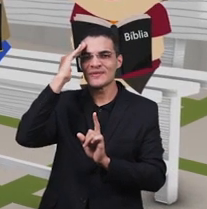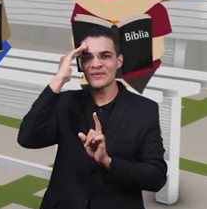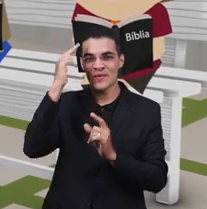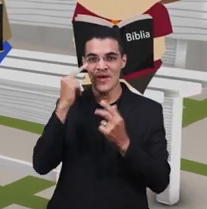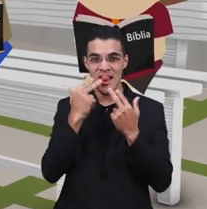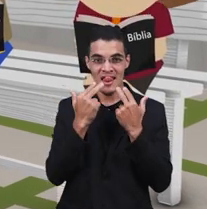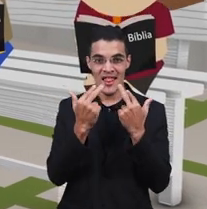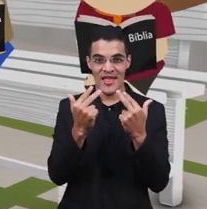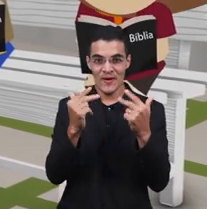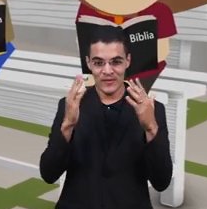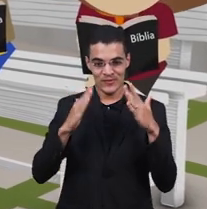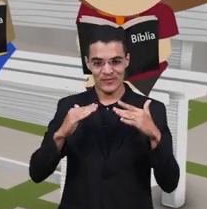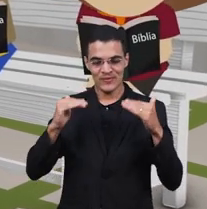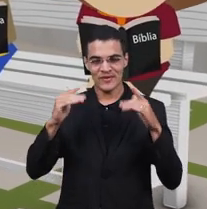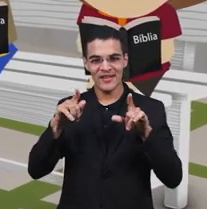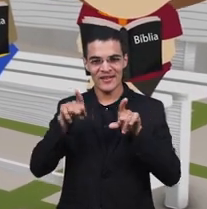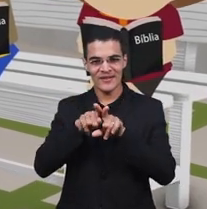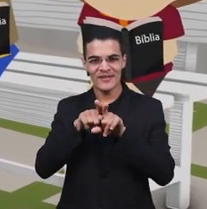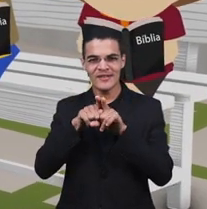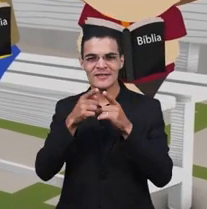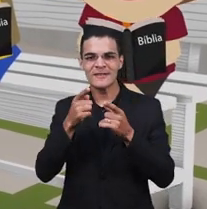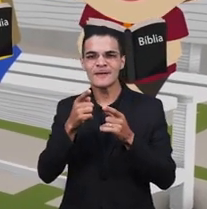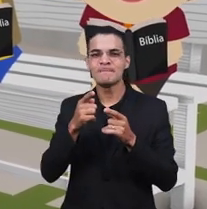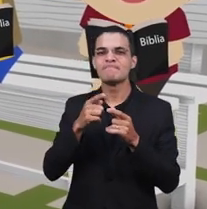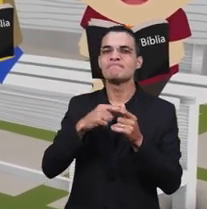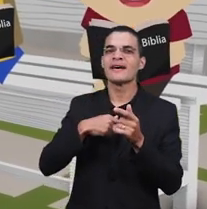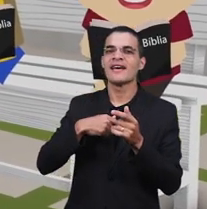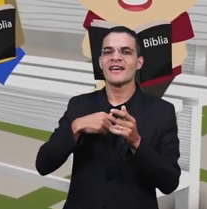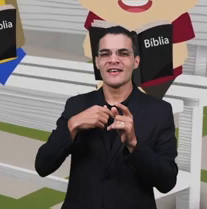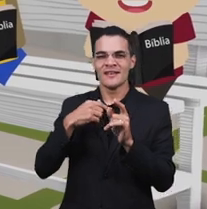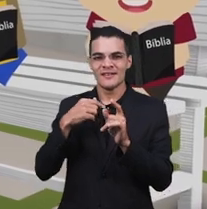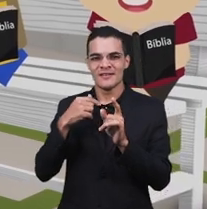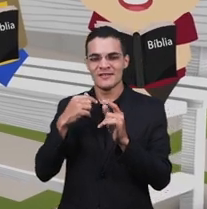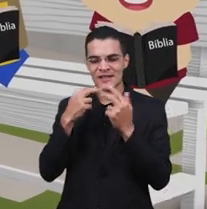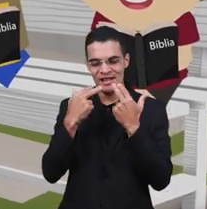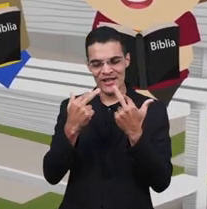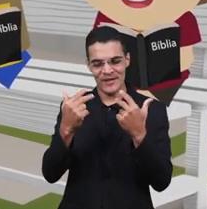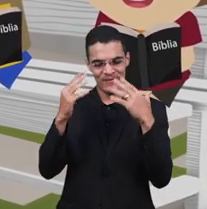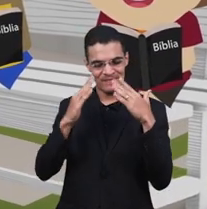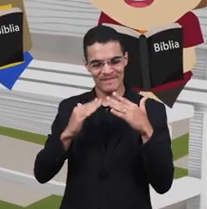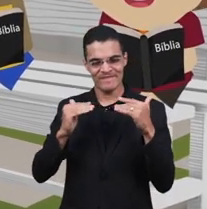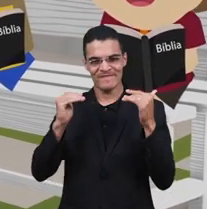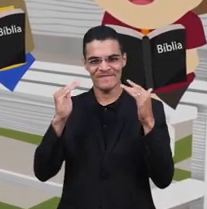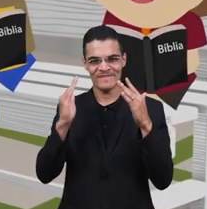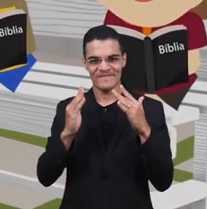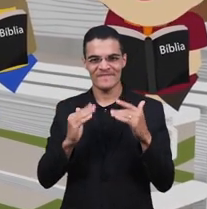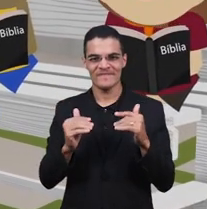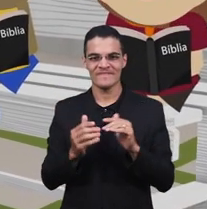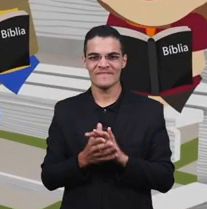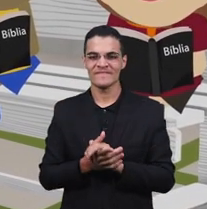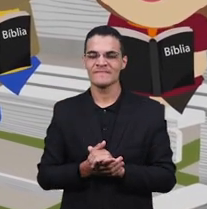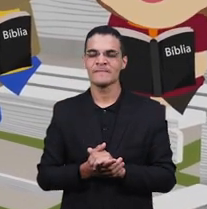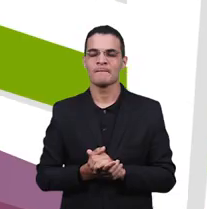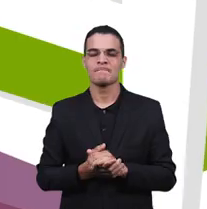sênimo Línguas estranhas de interpretação